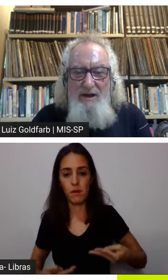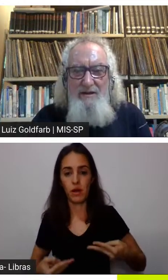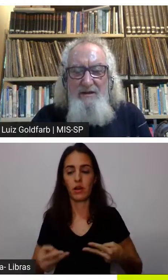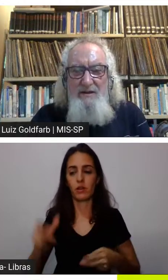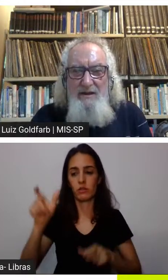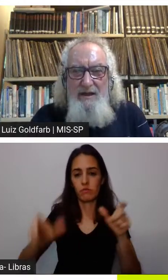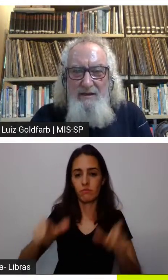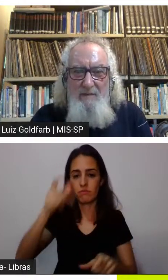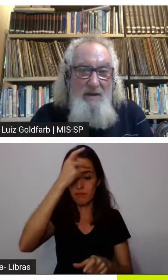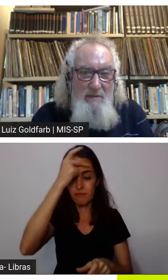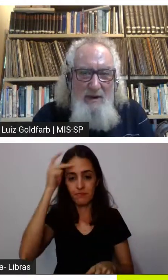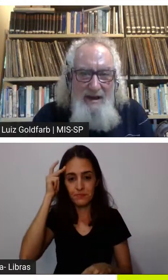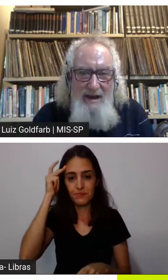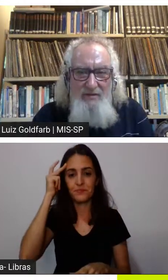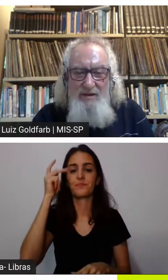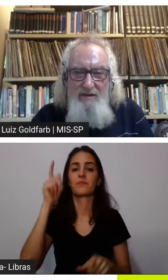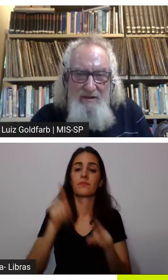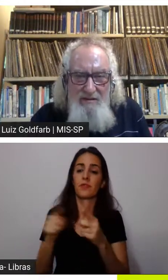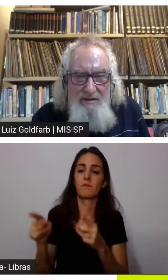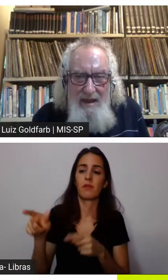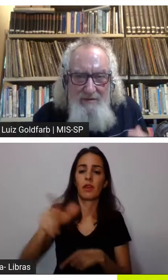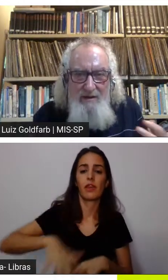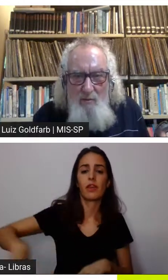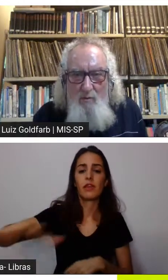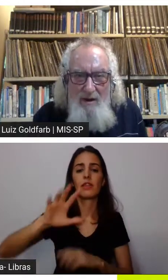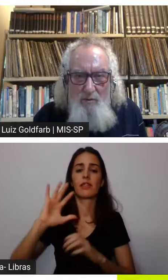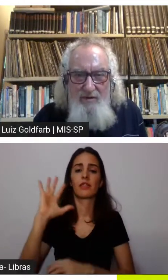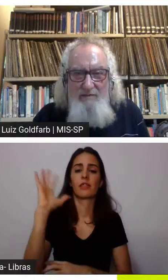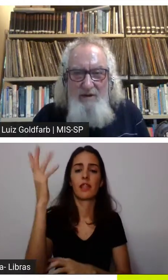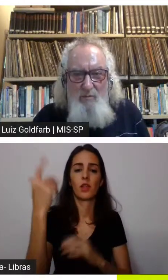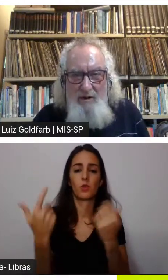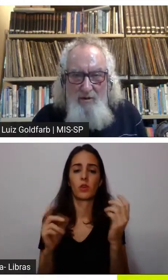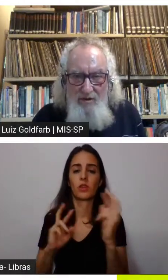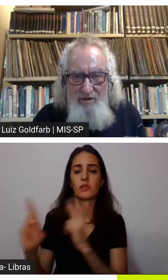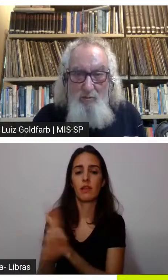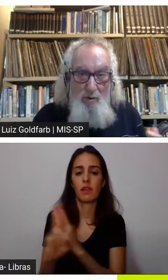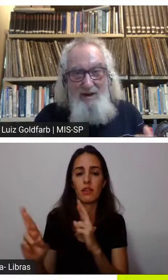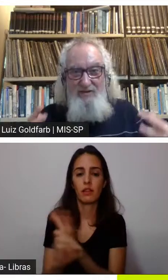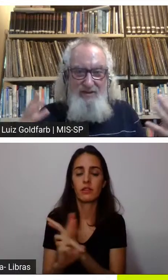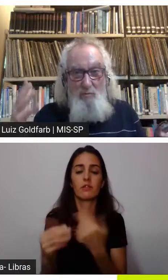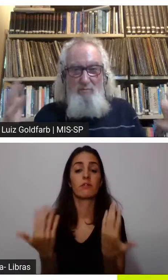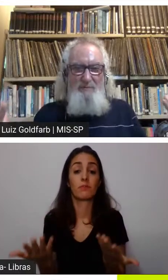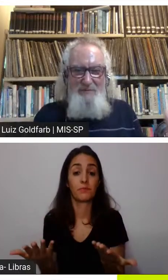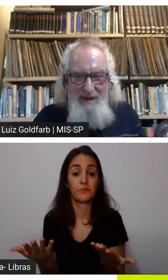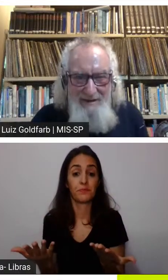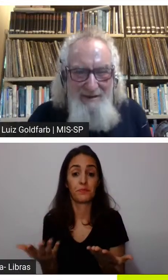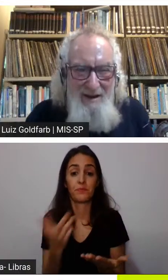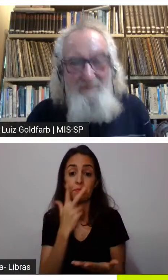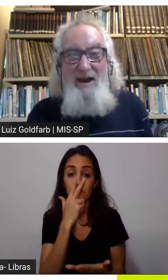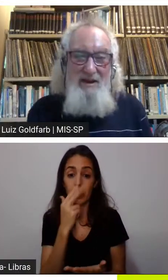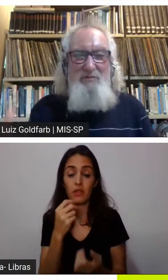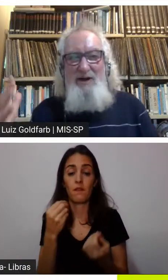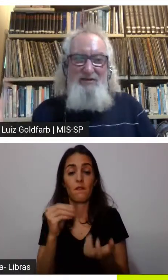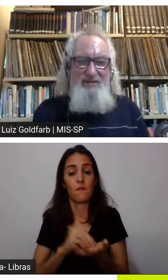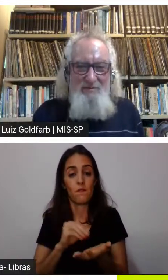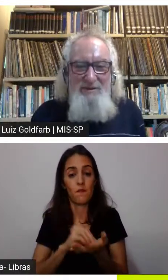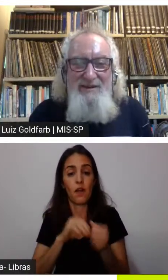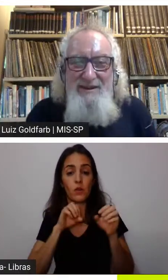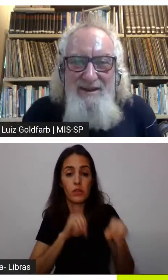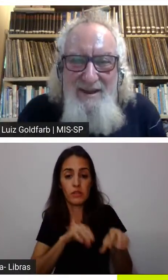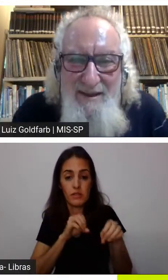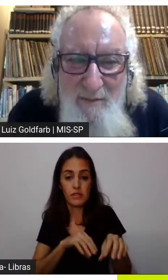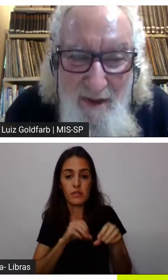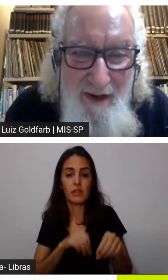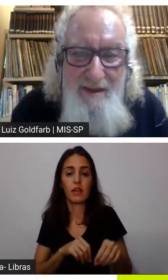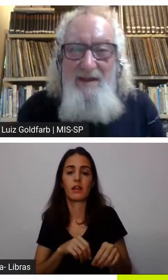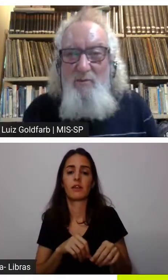efetiva também me parece que deve ter alguma coisa a ver com a nossa educação a velha educação